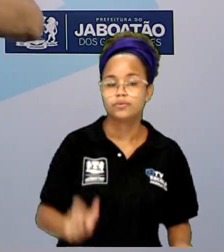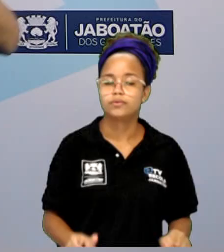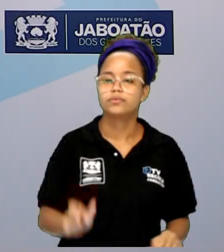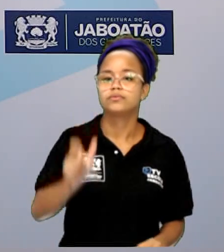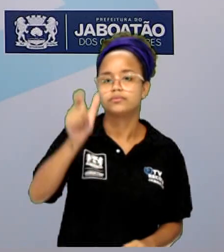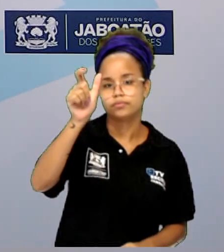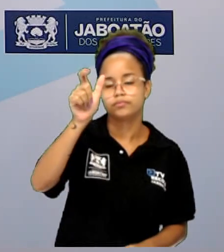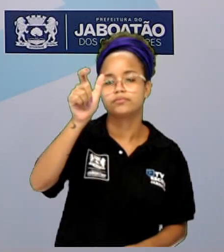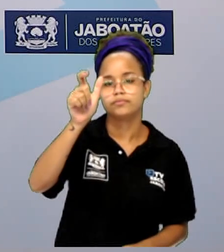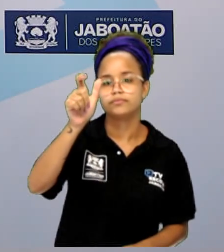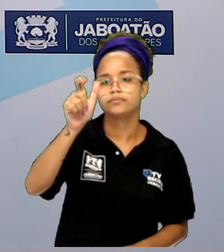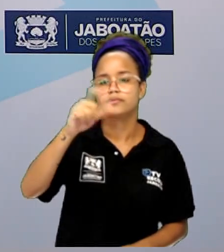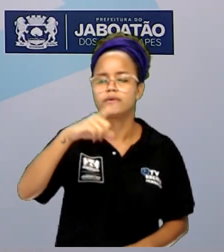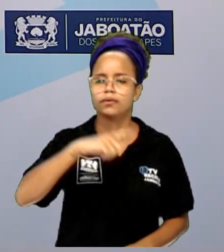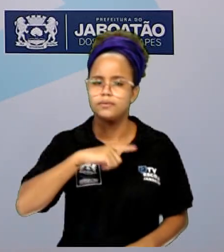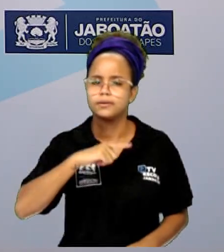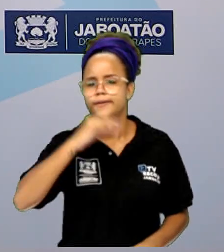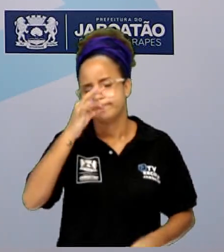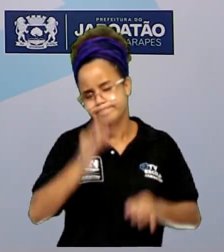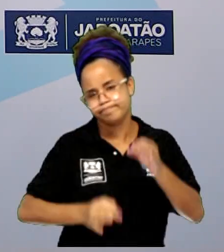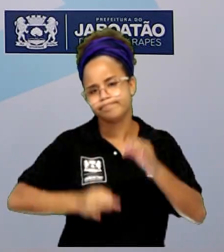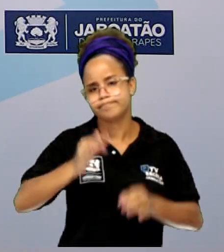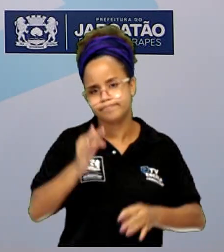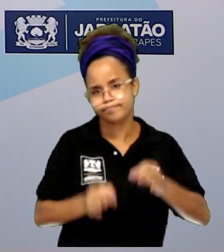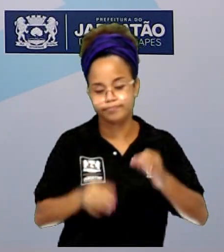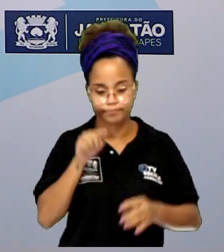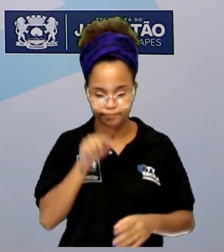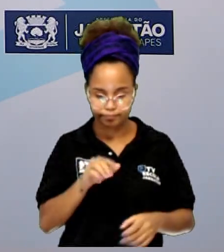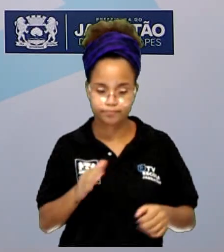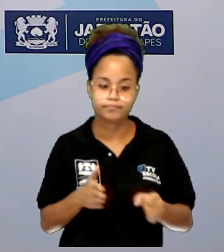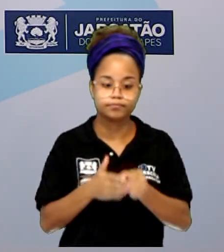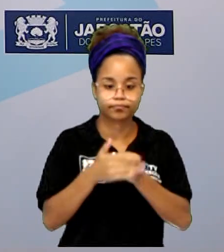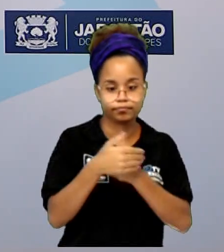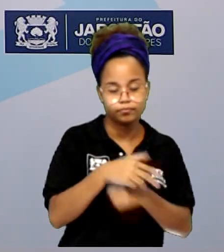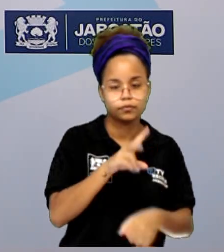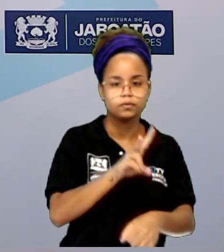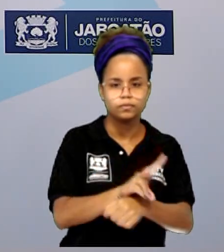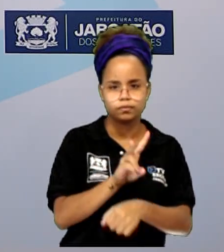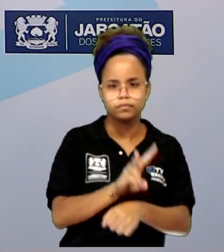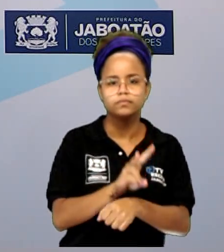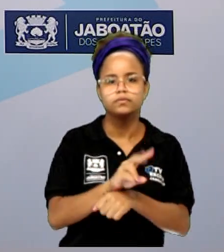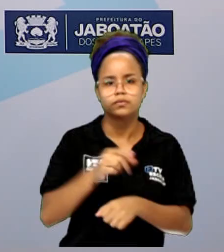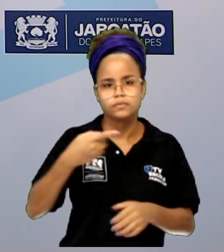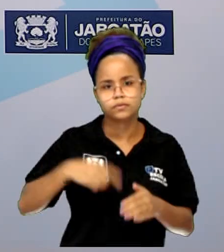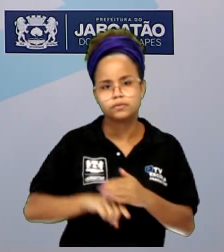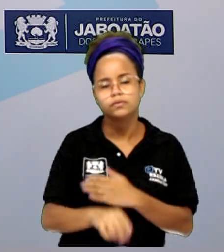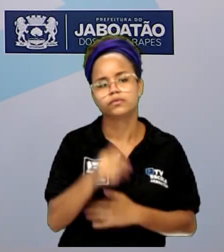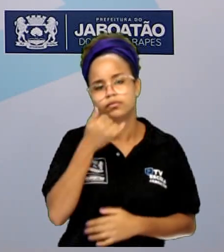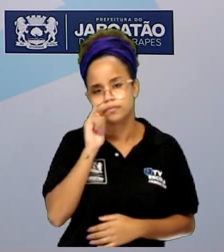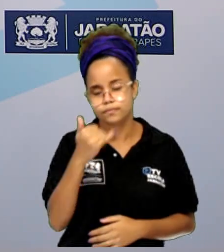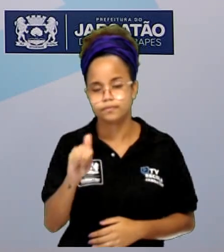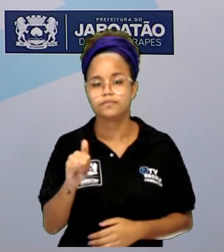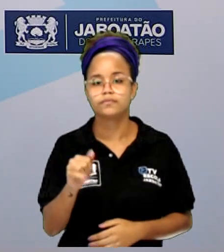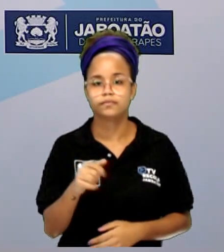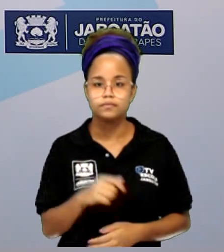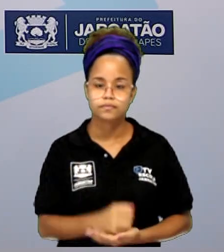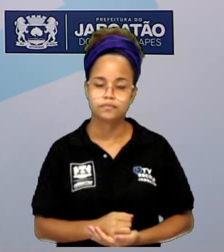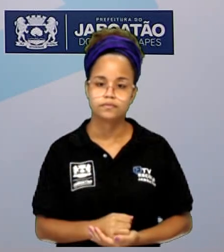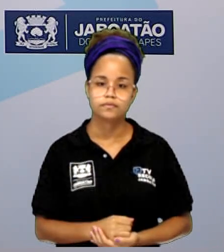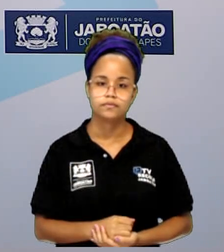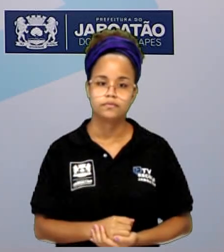né, para a gente ter perfeitamente essa segurança que o aterramento elétrico nos proporciona, certo?